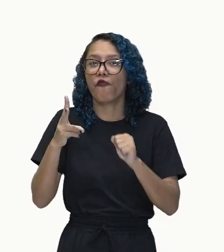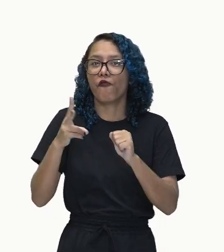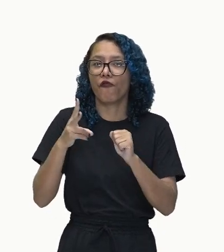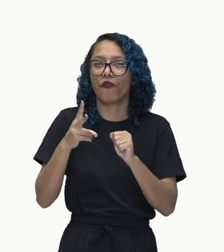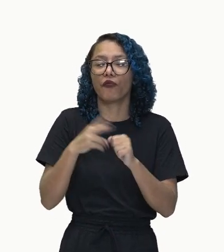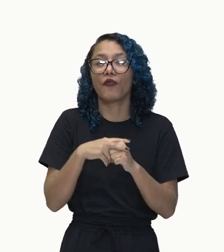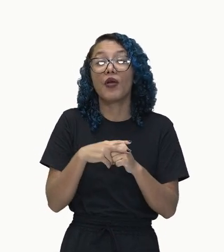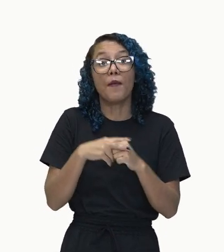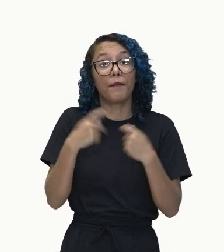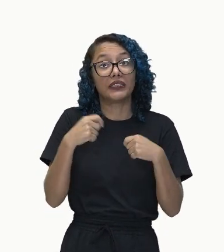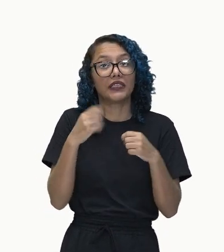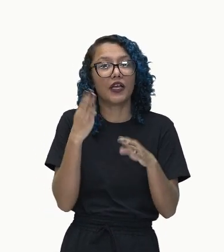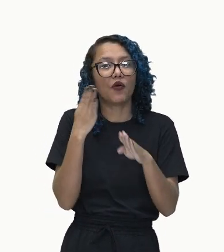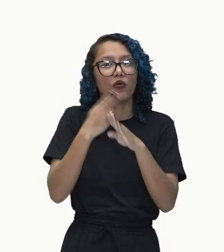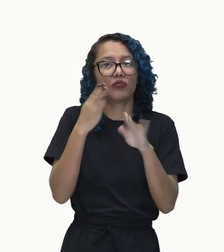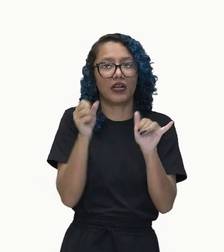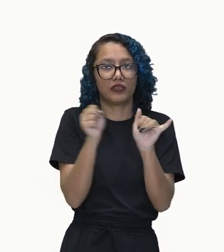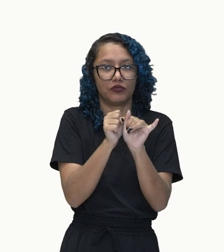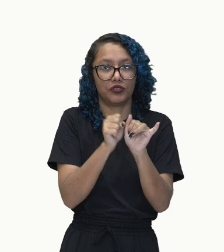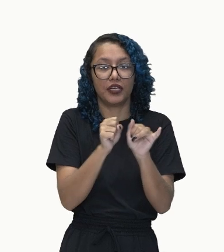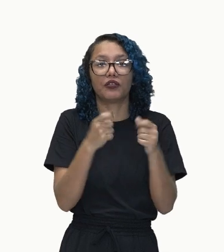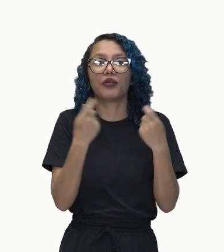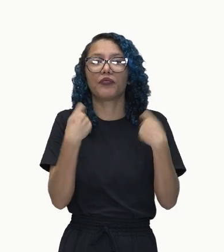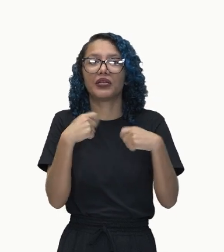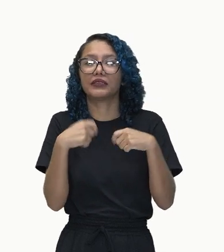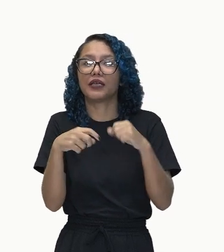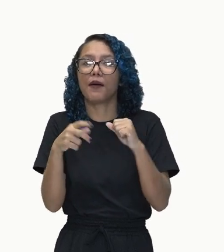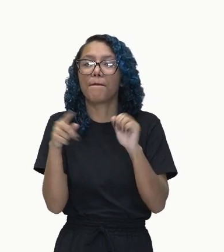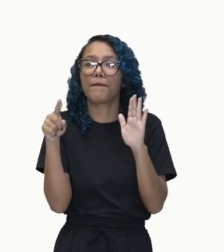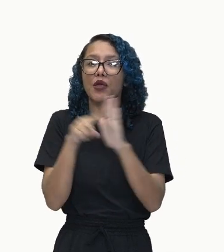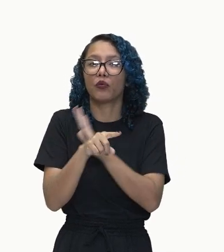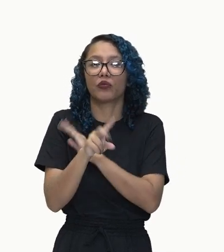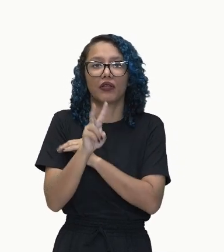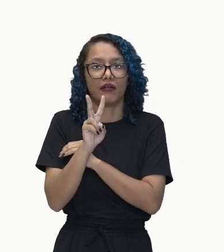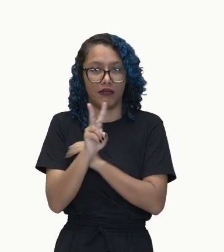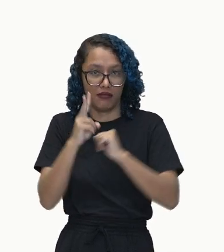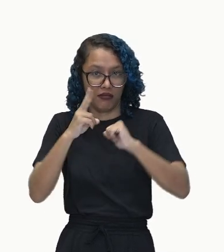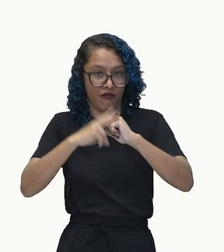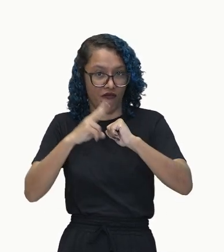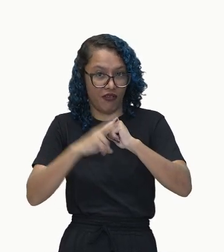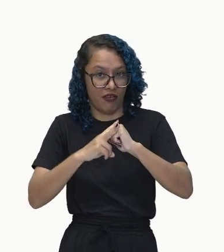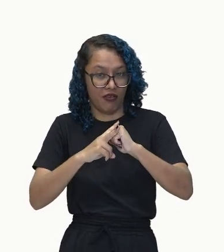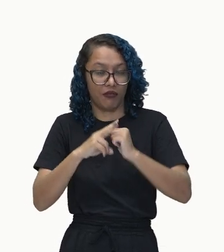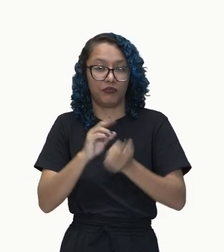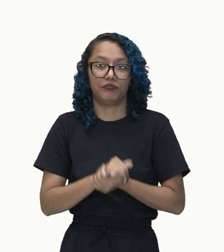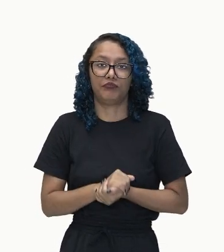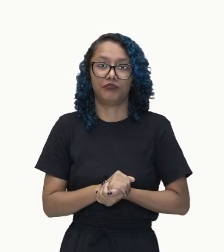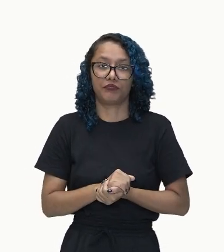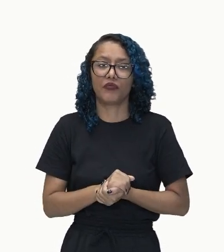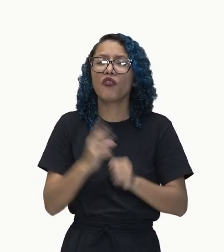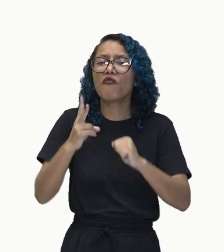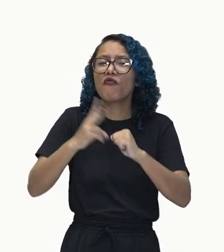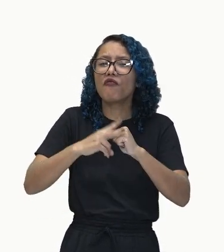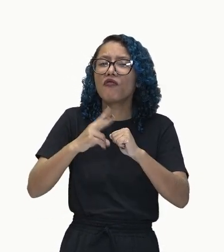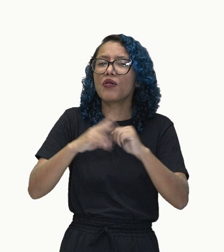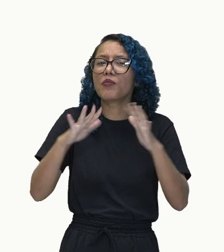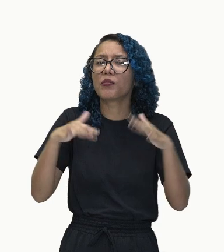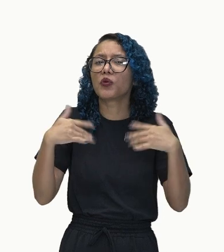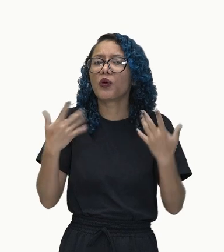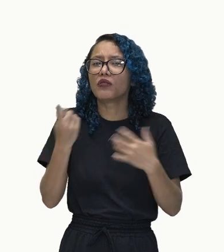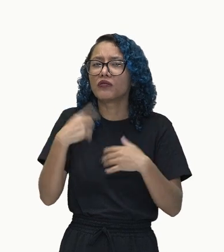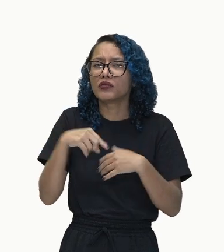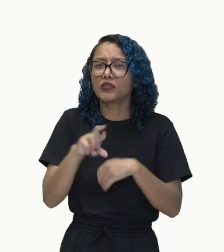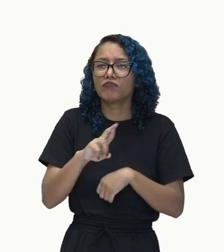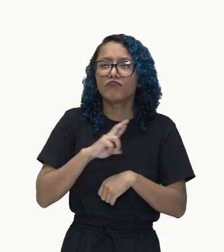sujeito. Vamos perguntar do verbo. Não é isso? É isso. Perguntar do verbo. Qual é o verbo, eu te pergunto? Você sabe